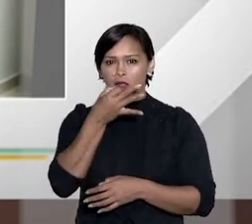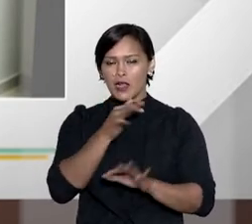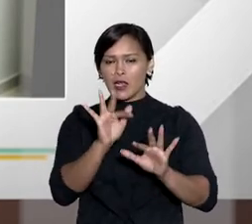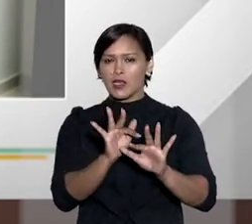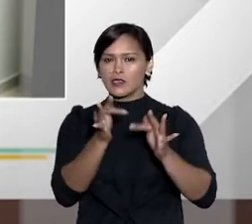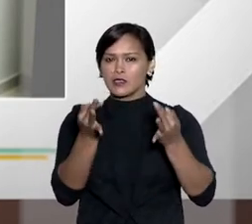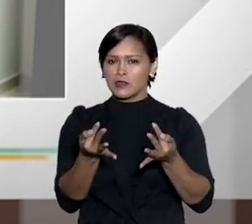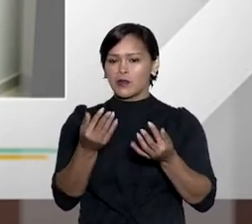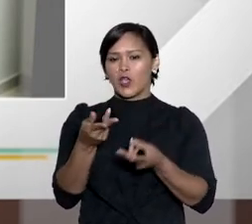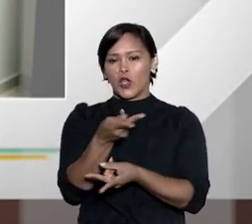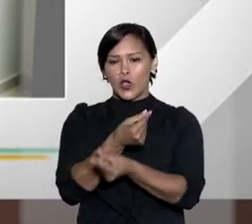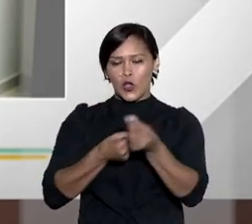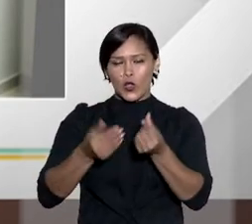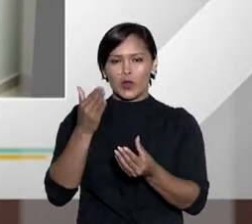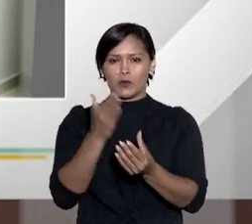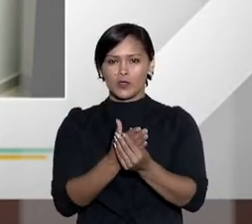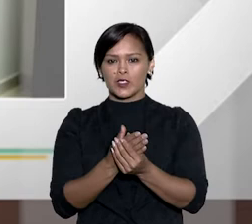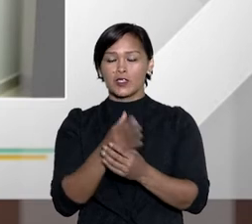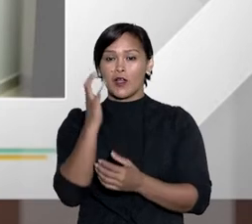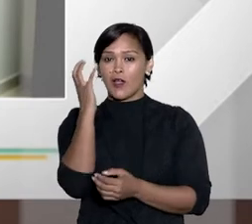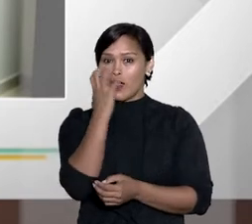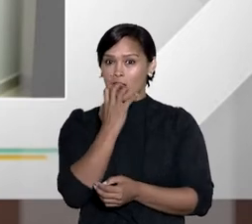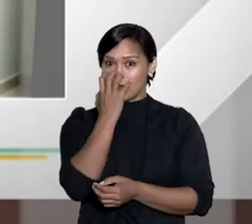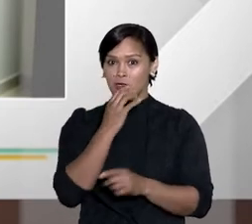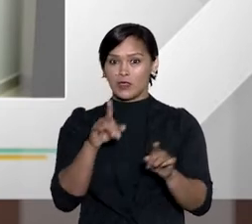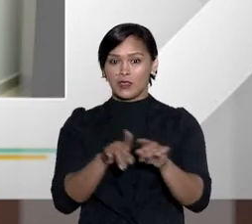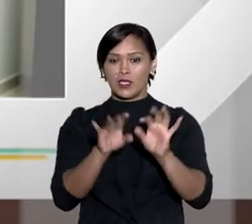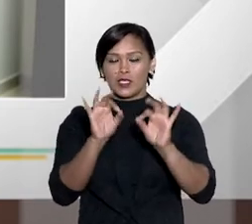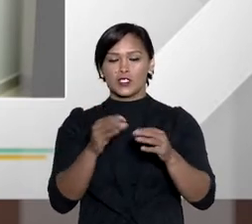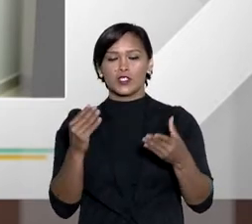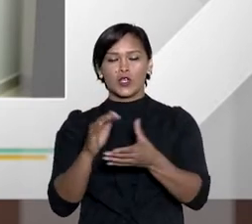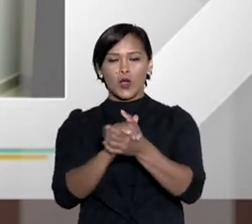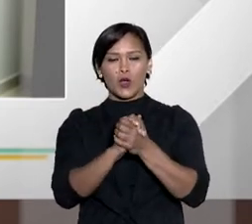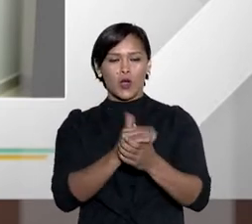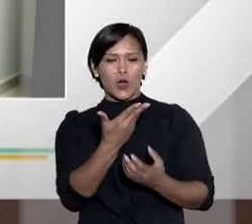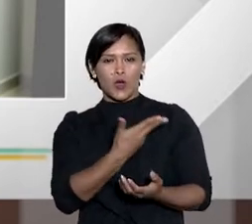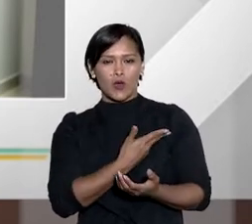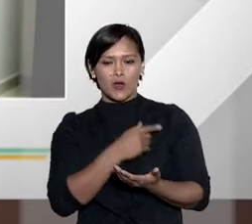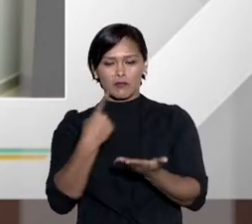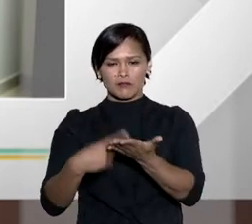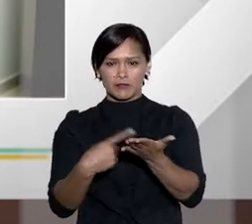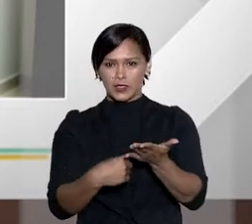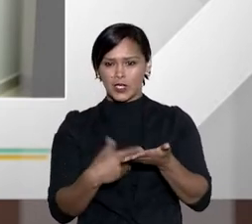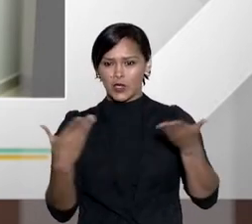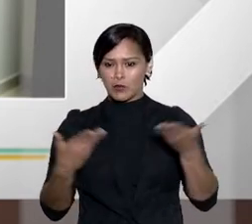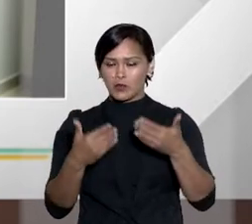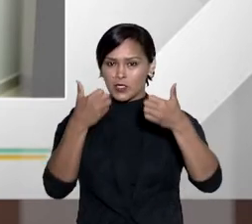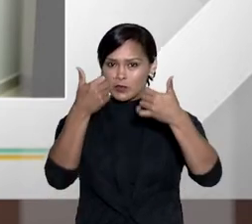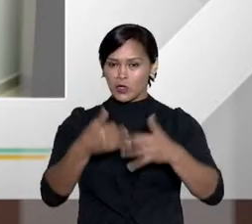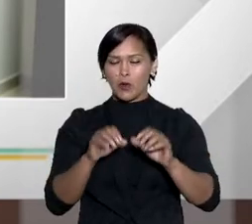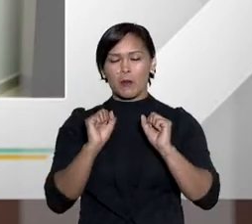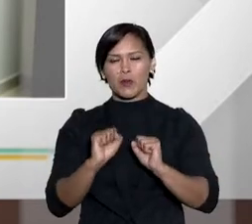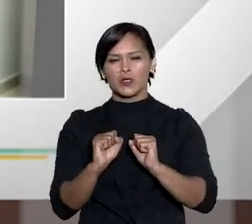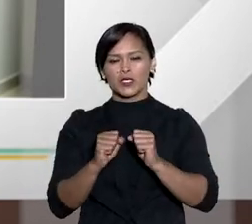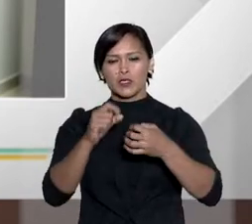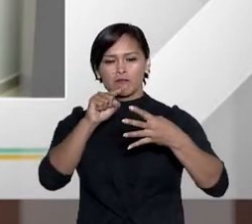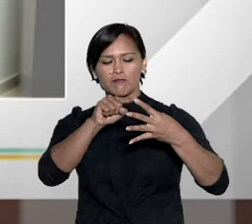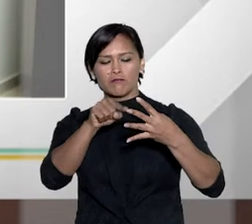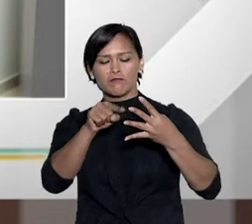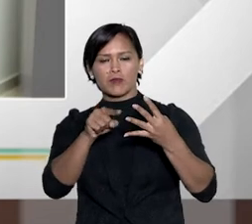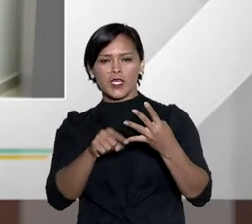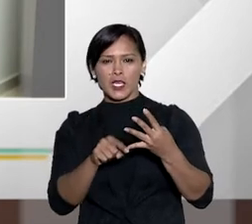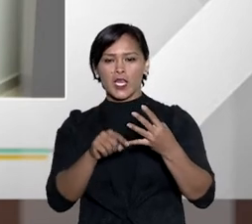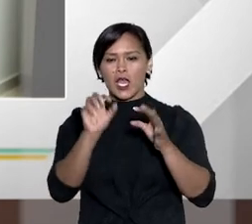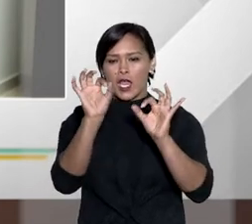processual, celeridade e conciliação, como o senhor até mencionou há pouco. O senhor poderia nos explicar, pontuando assim, cada um deles?